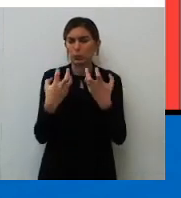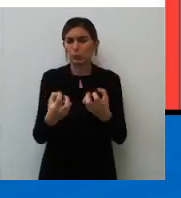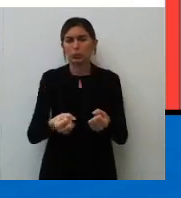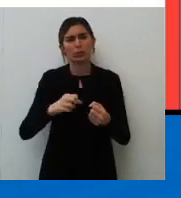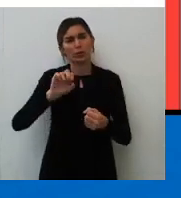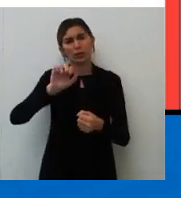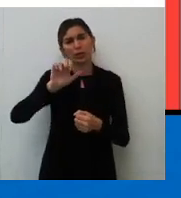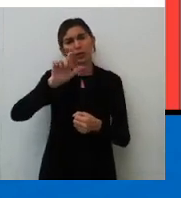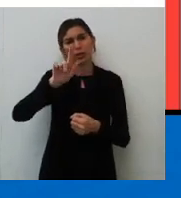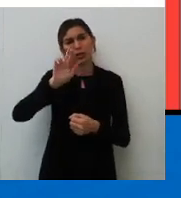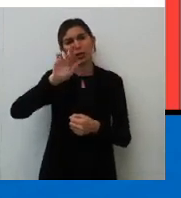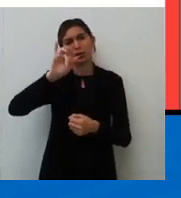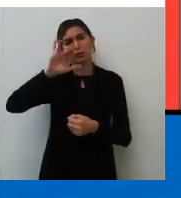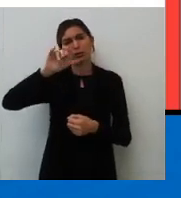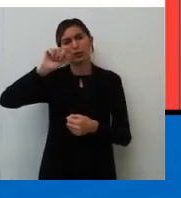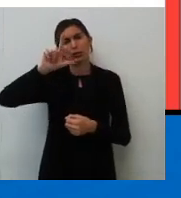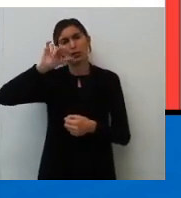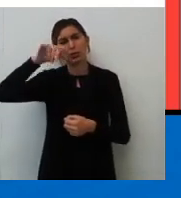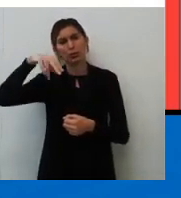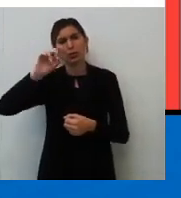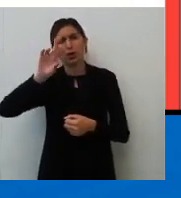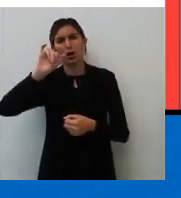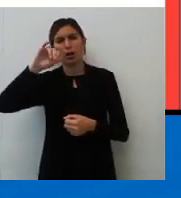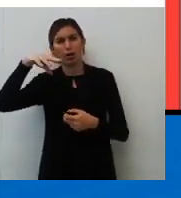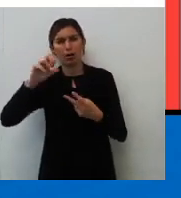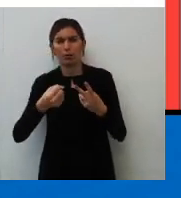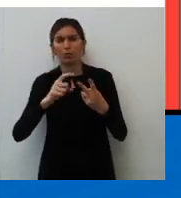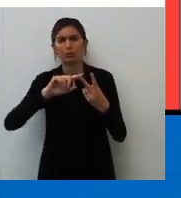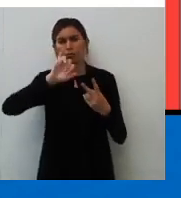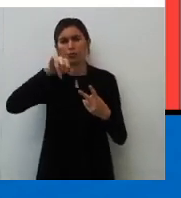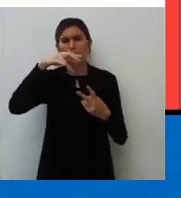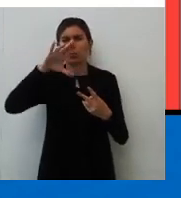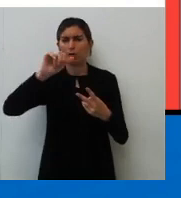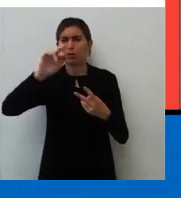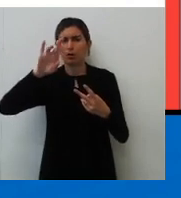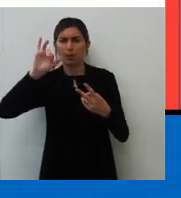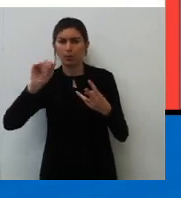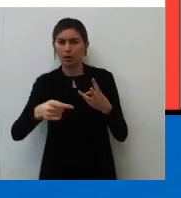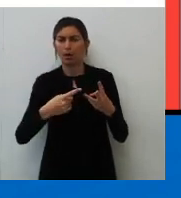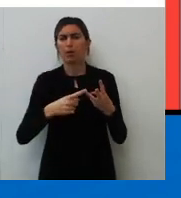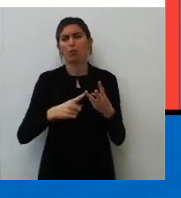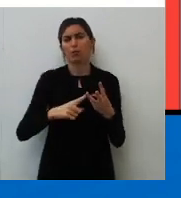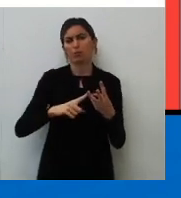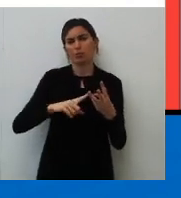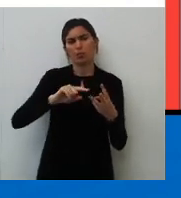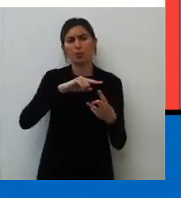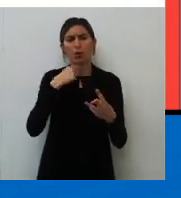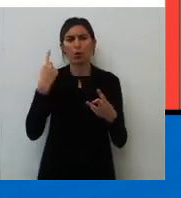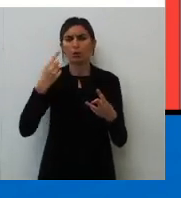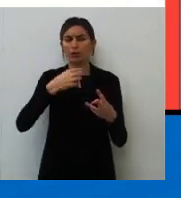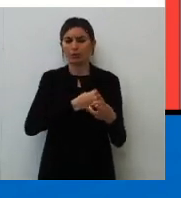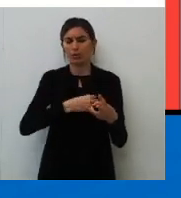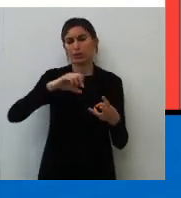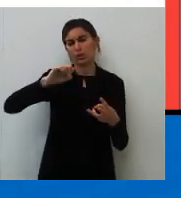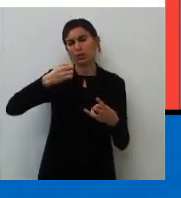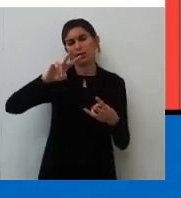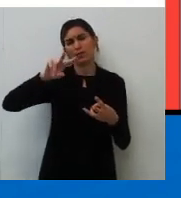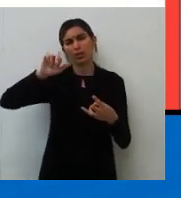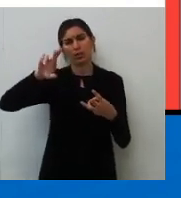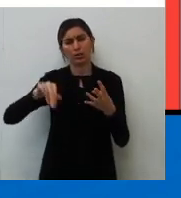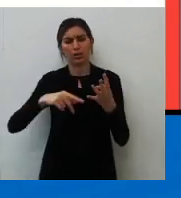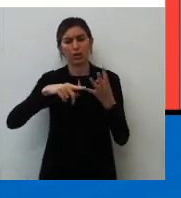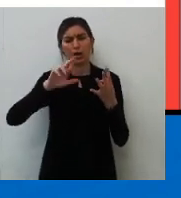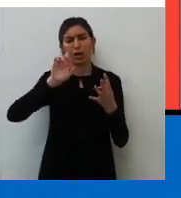Graciliano Ramos com vidas secas? Você cita um João Cabral de Melo Neto com morte e vida sibirina? Né? Você cita uma